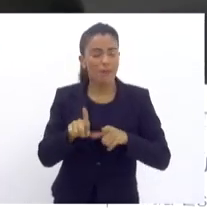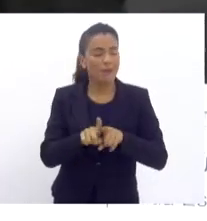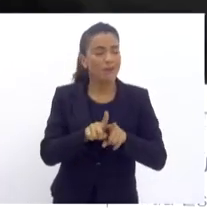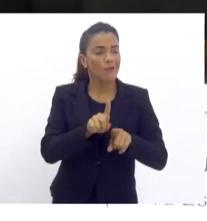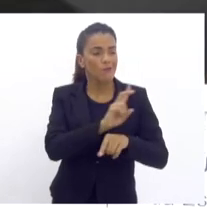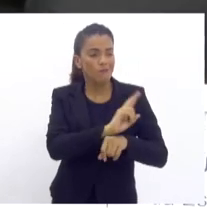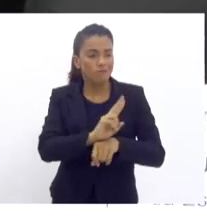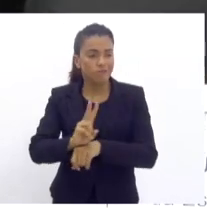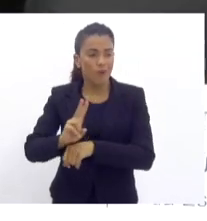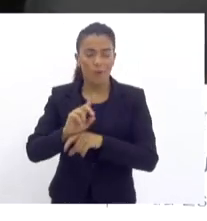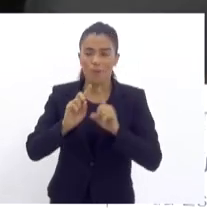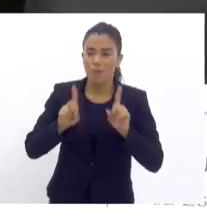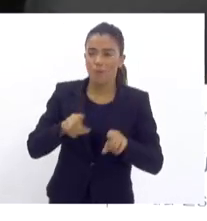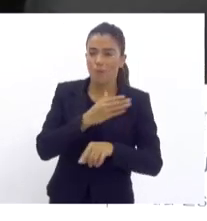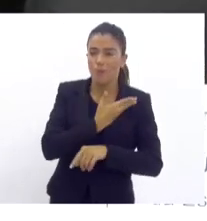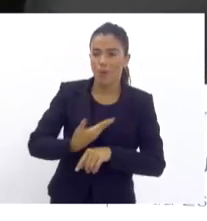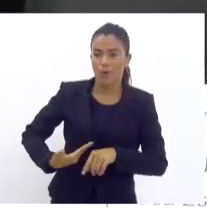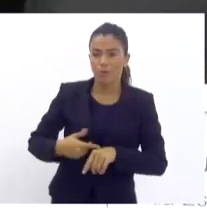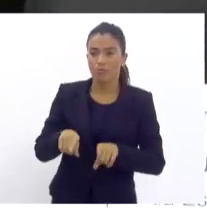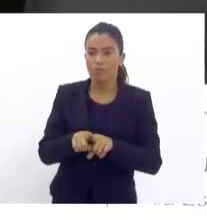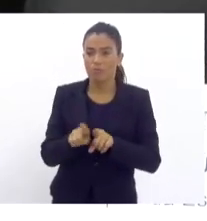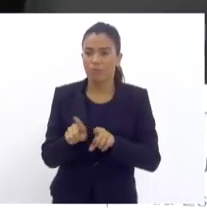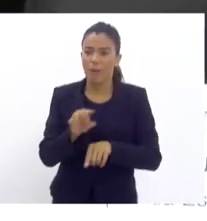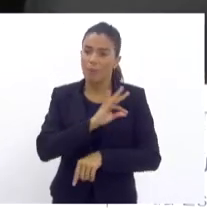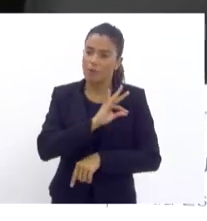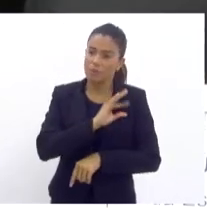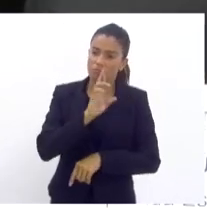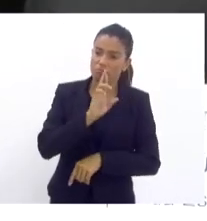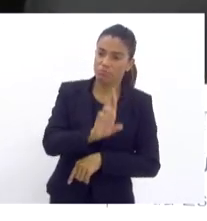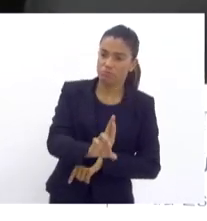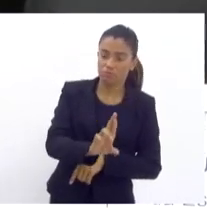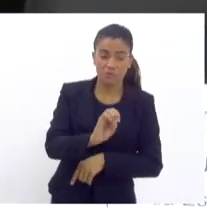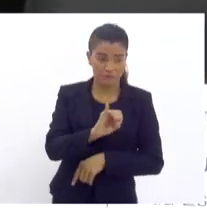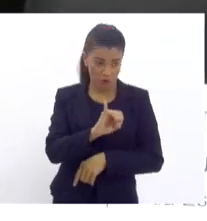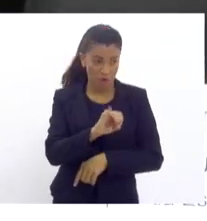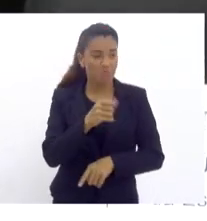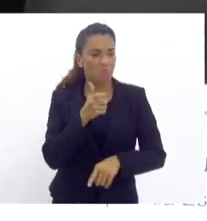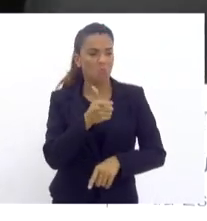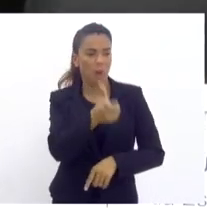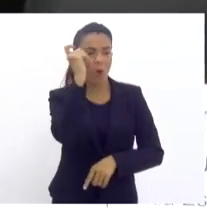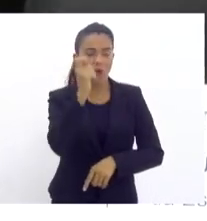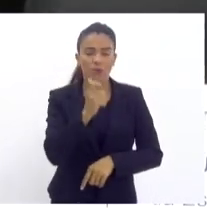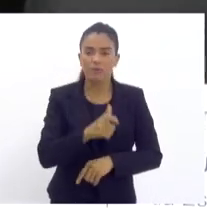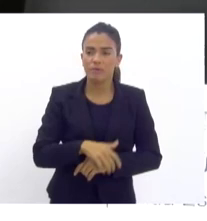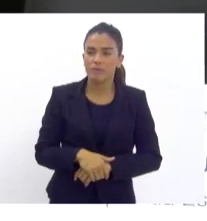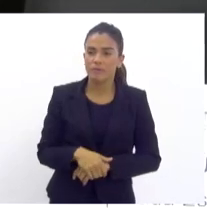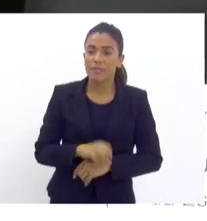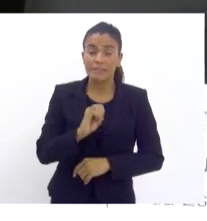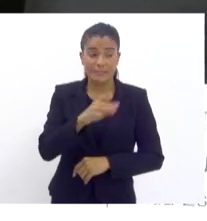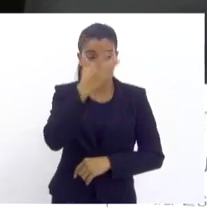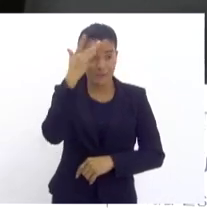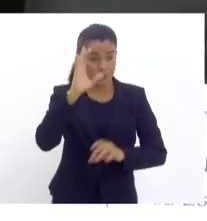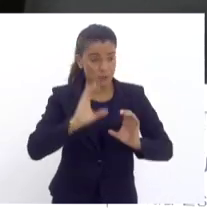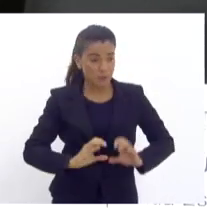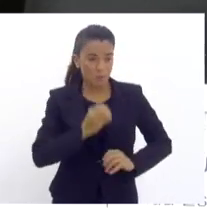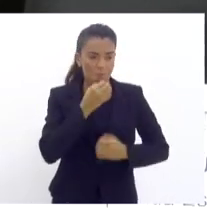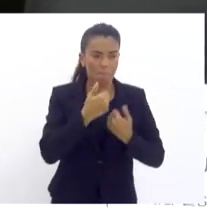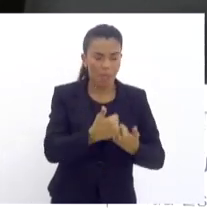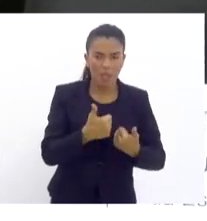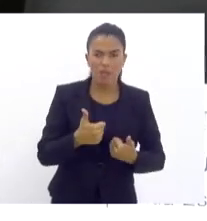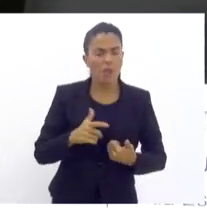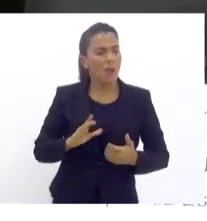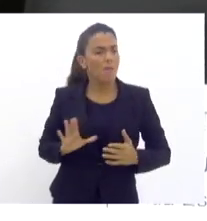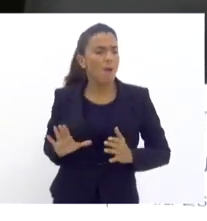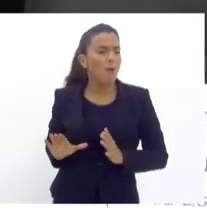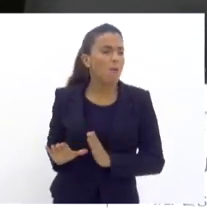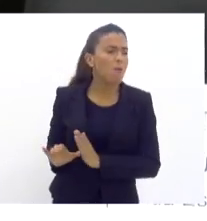abordam na rua, eles revistam e perguntam, é polícia? Se for, eles matam. Quando é cidadão de bem, eles tomam tudo que tem